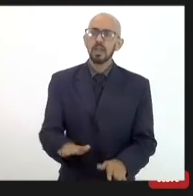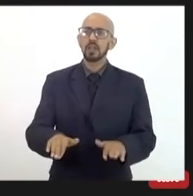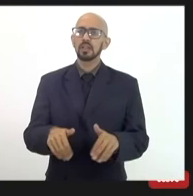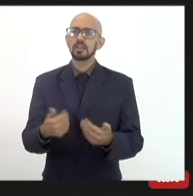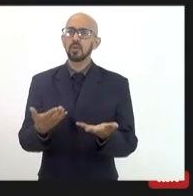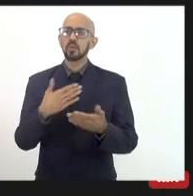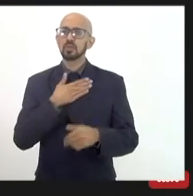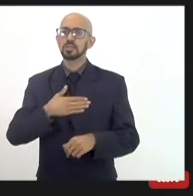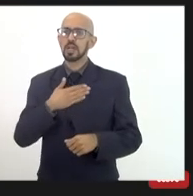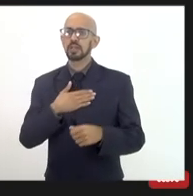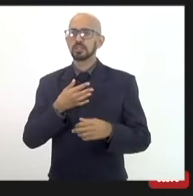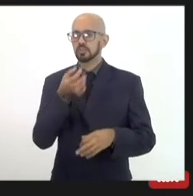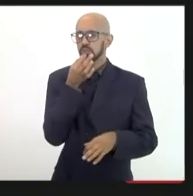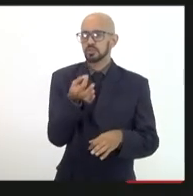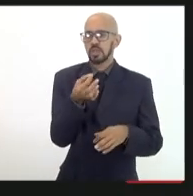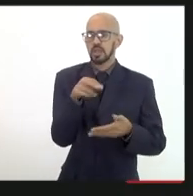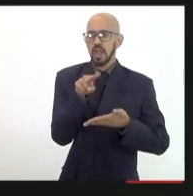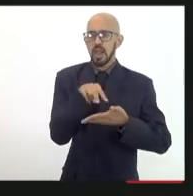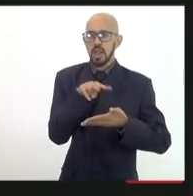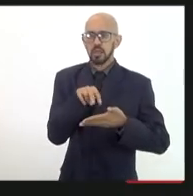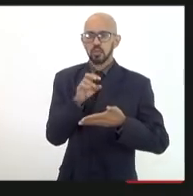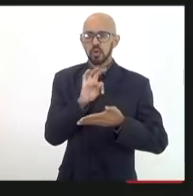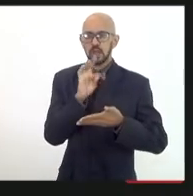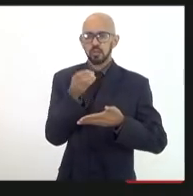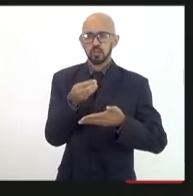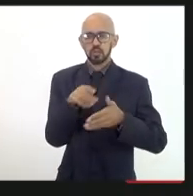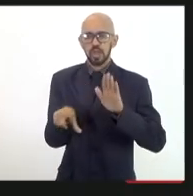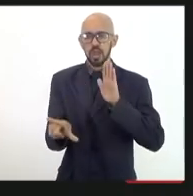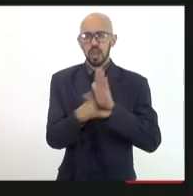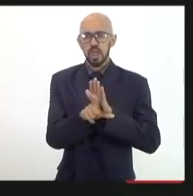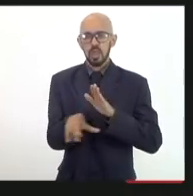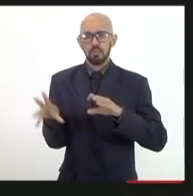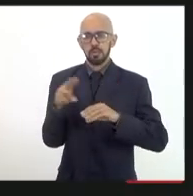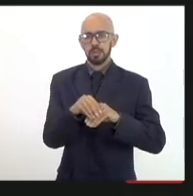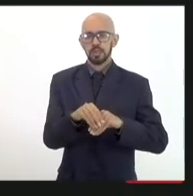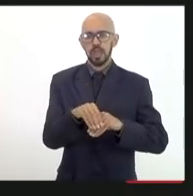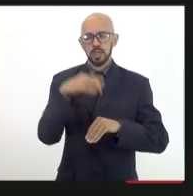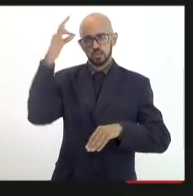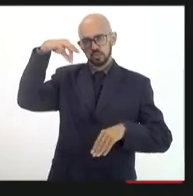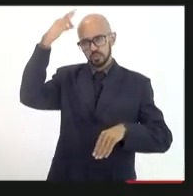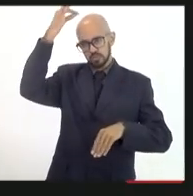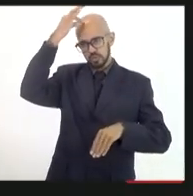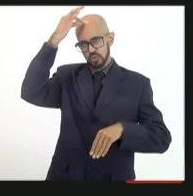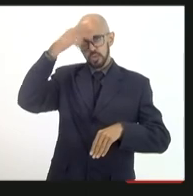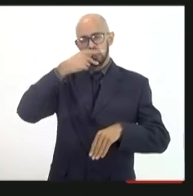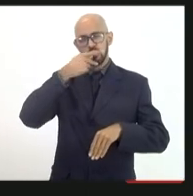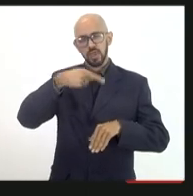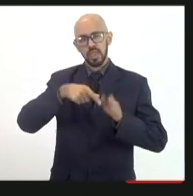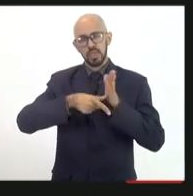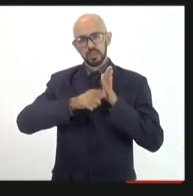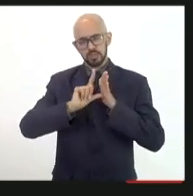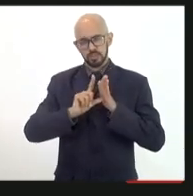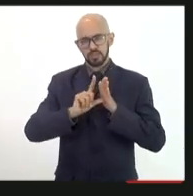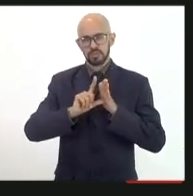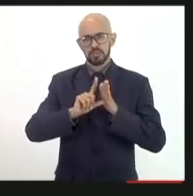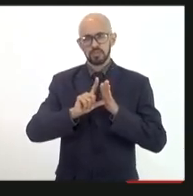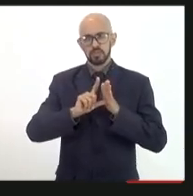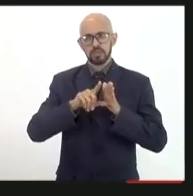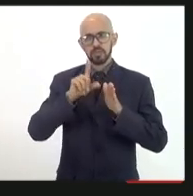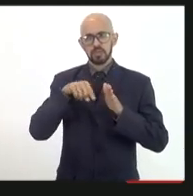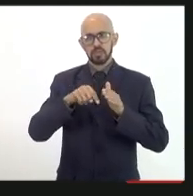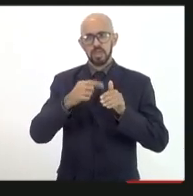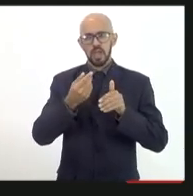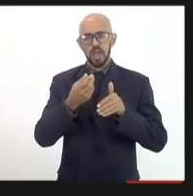leitura todos da lei complementar do Espírito Santo eu mencionei aqui no início o fundo